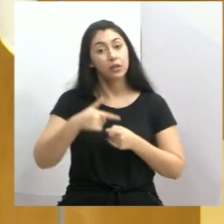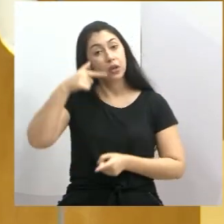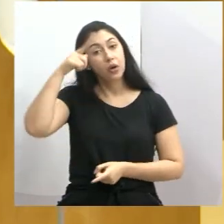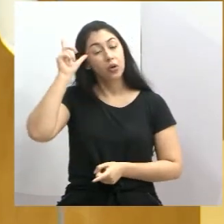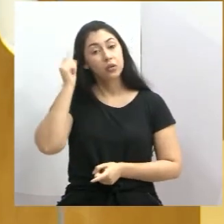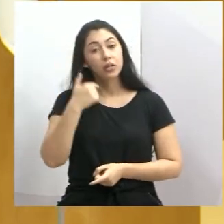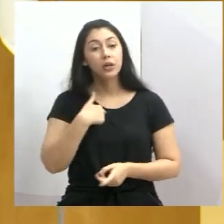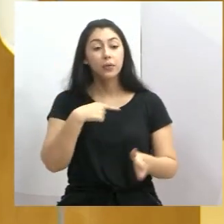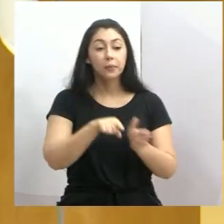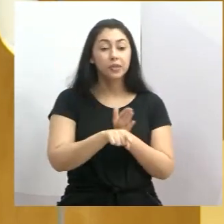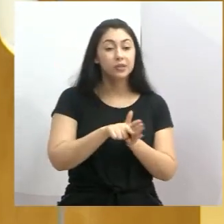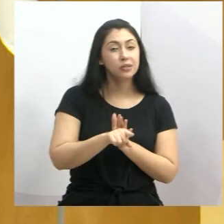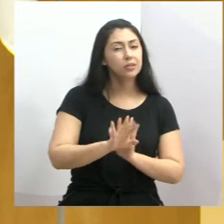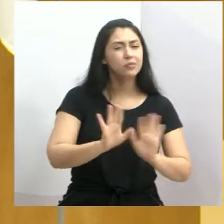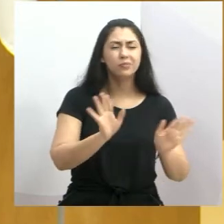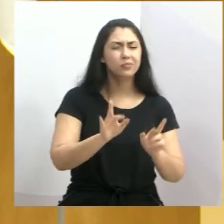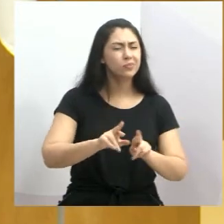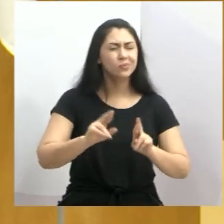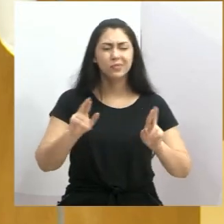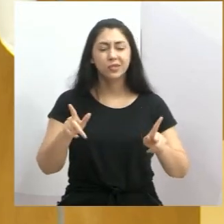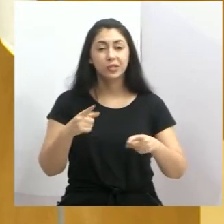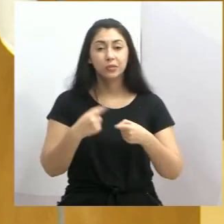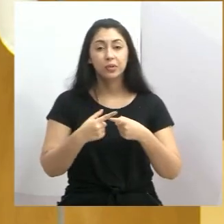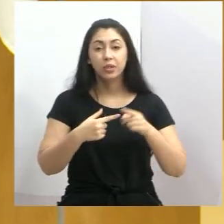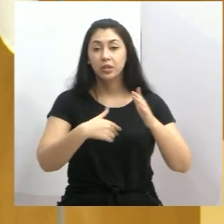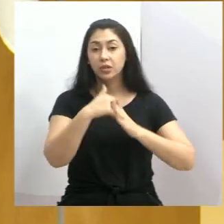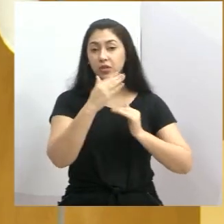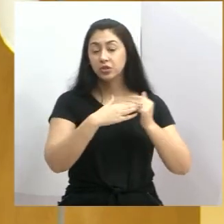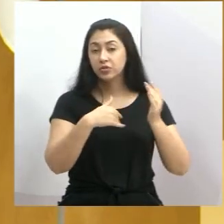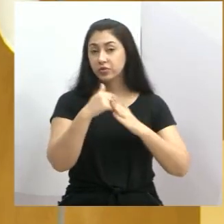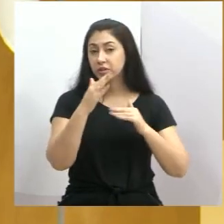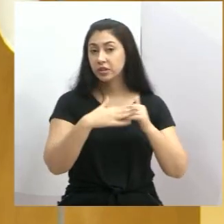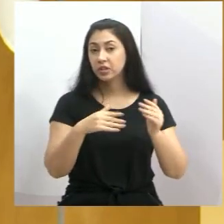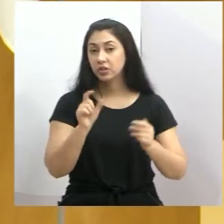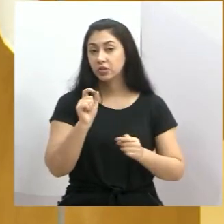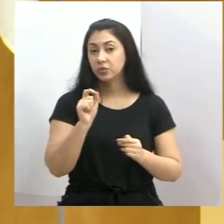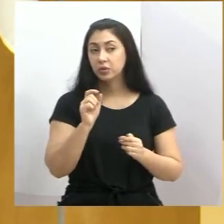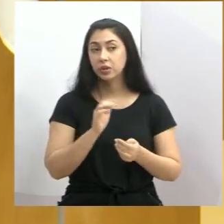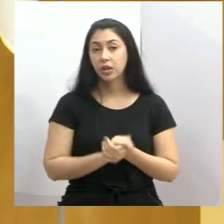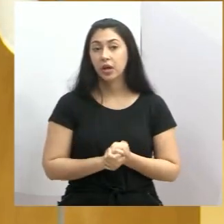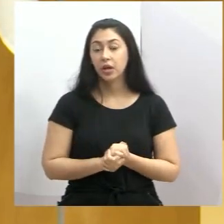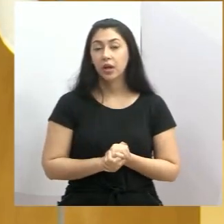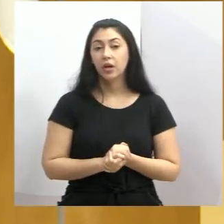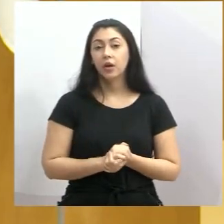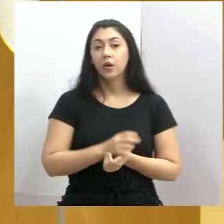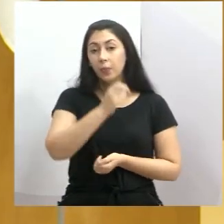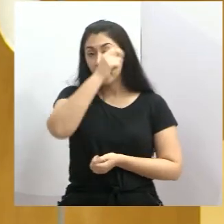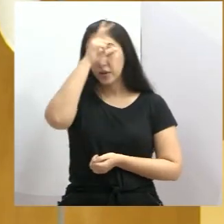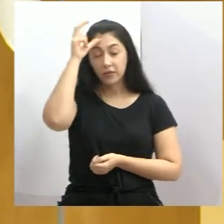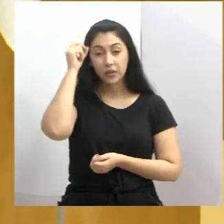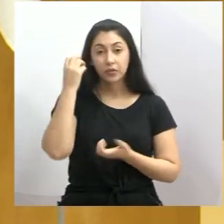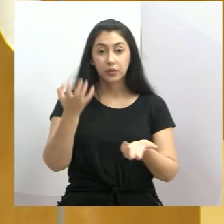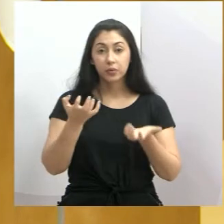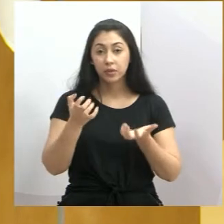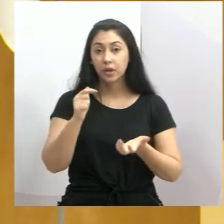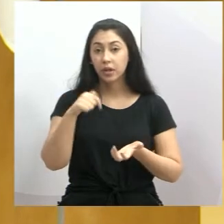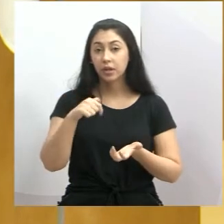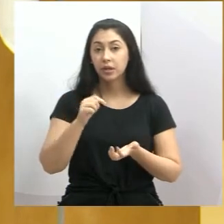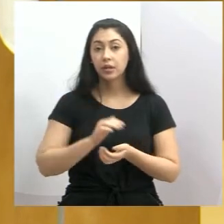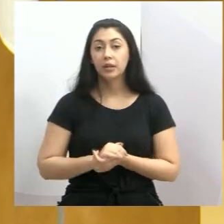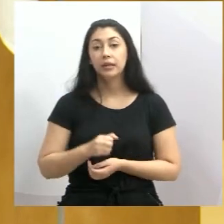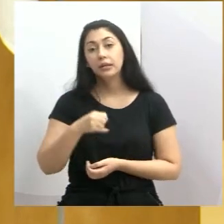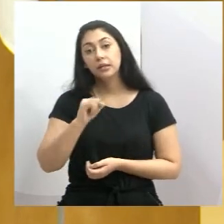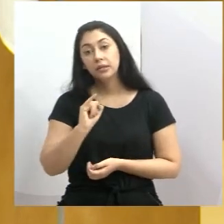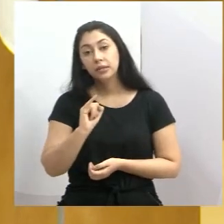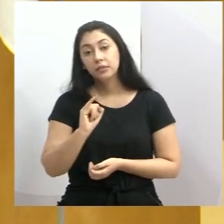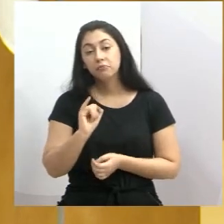que não existe isso, porque a atividade delegada é uma vontade do prefeito em colocar a atividade delegada e se assim o